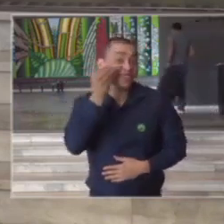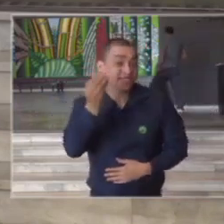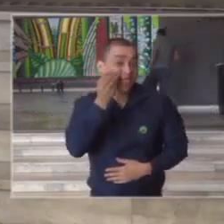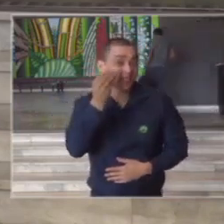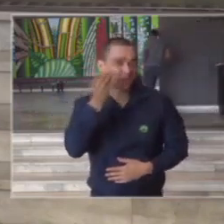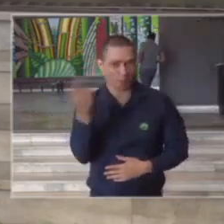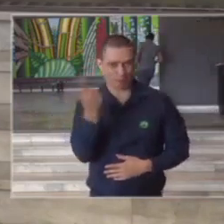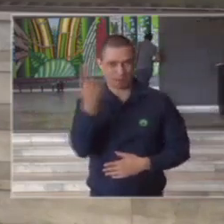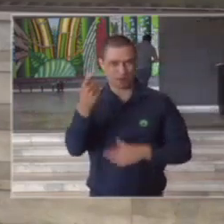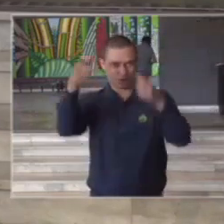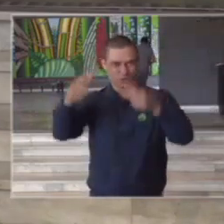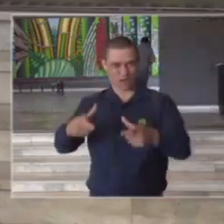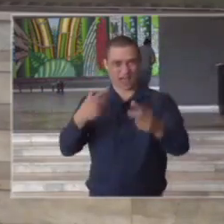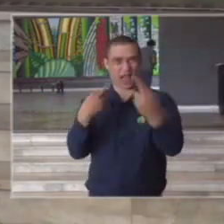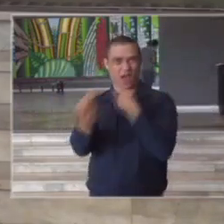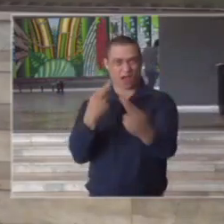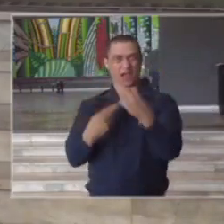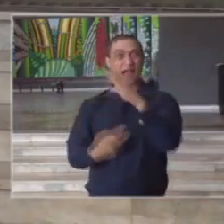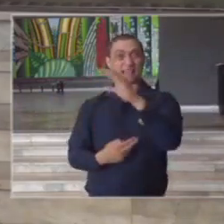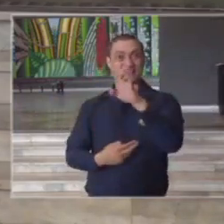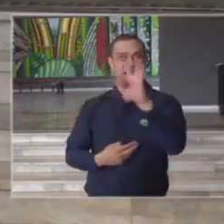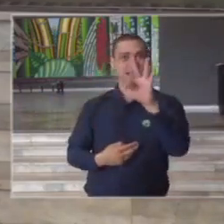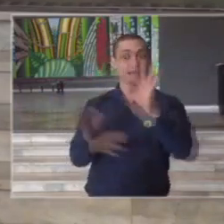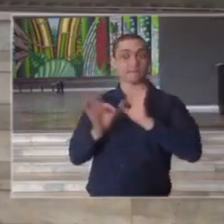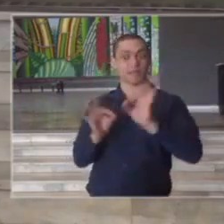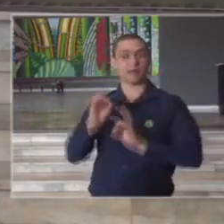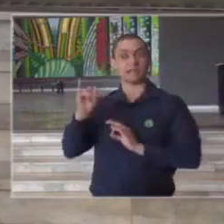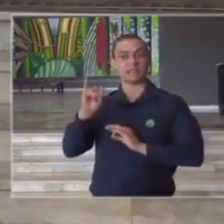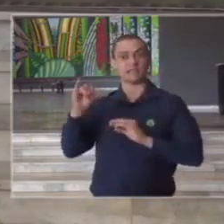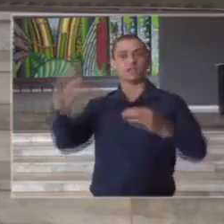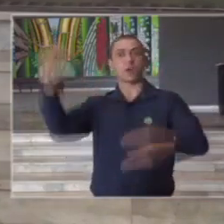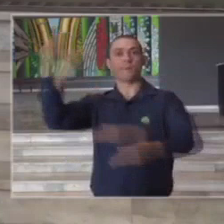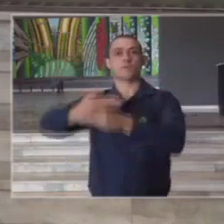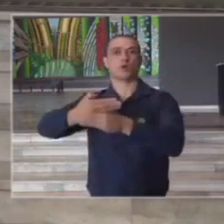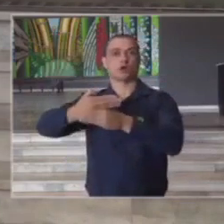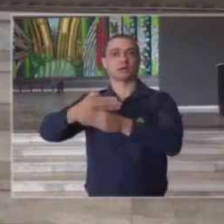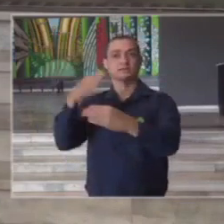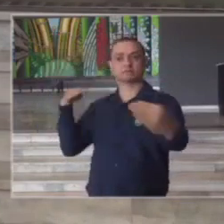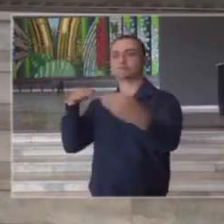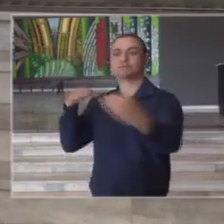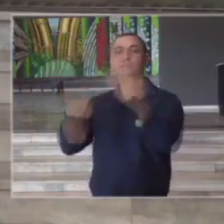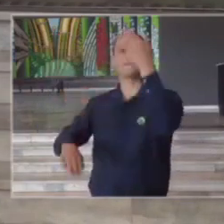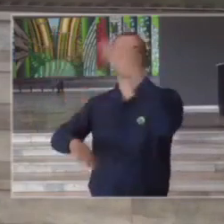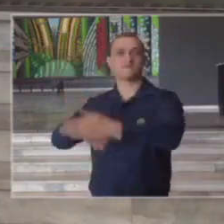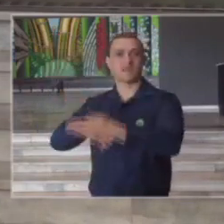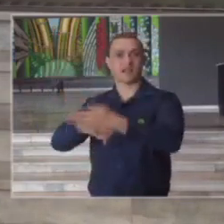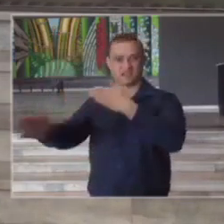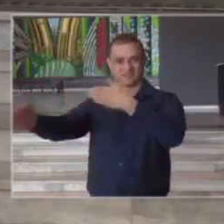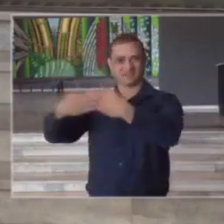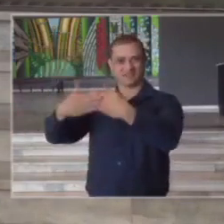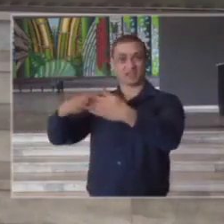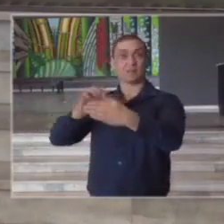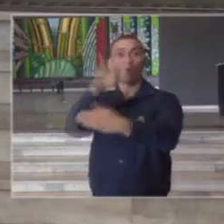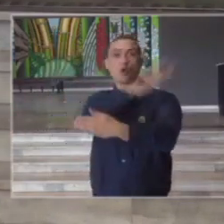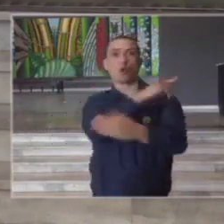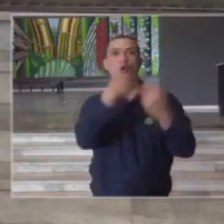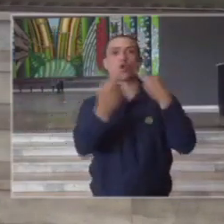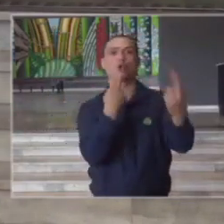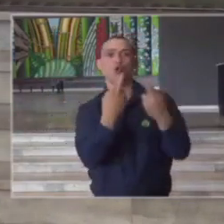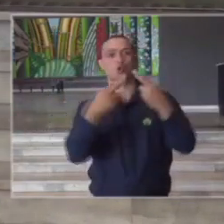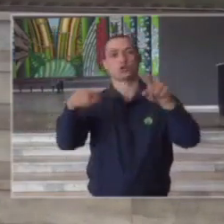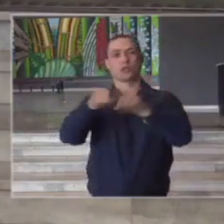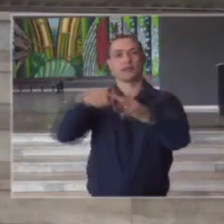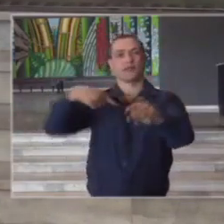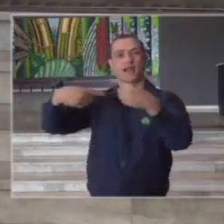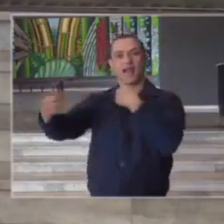esse bloqueio para que a ACT possa estar preparada para se for o caso fazer outros bloqueios ao mesmo tempo de ruas e avenidas na cidade